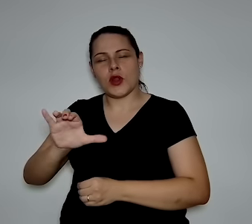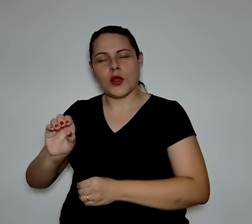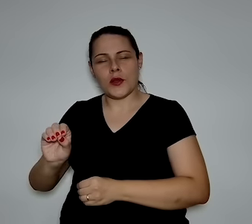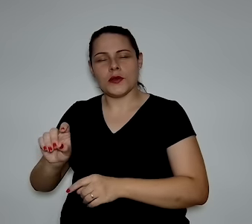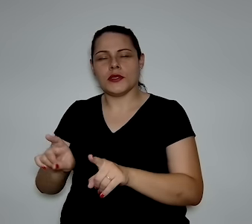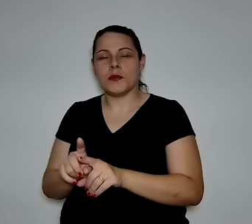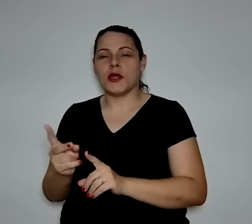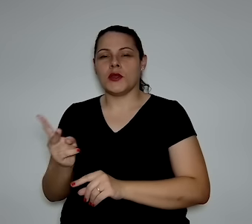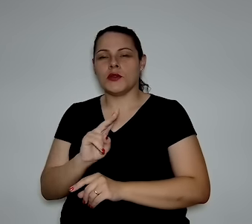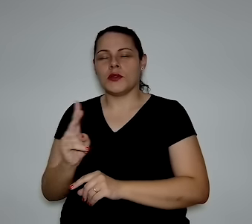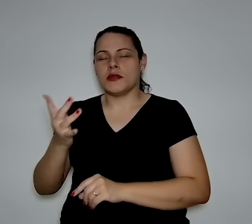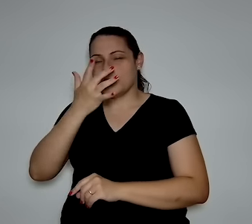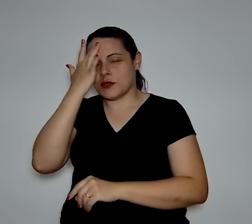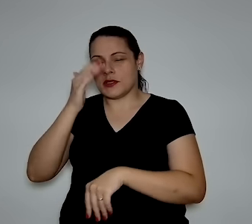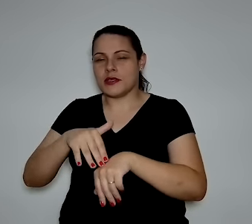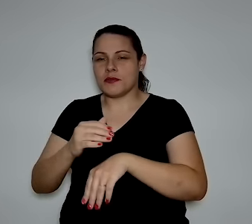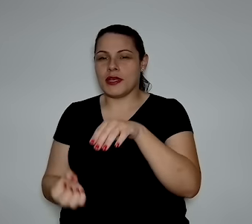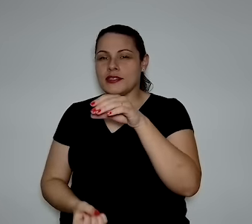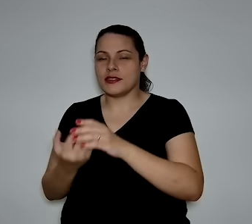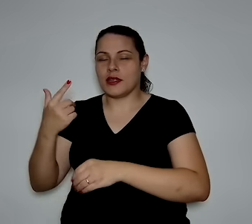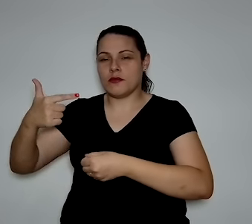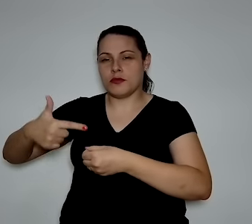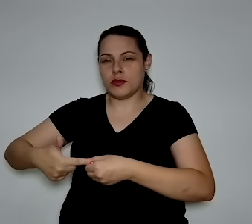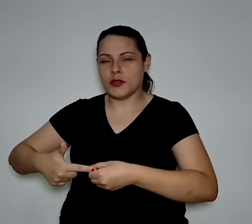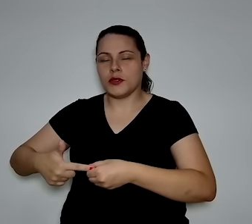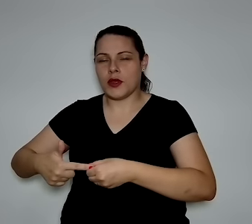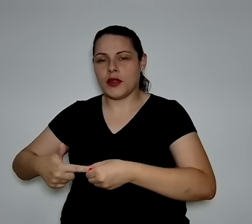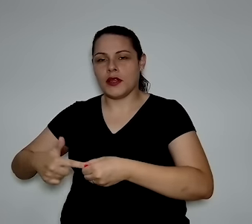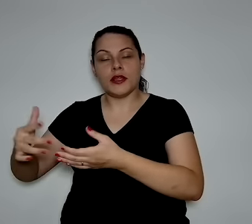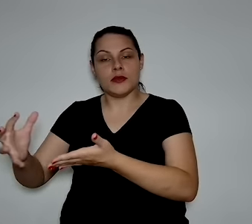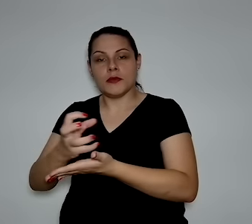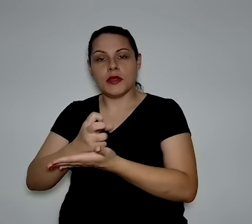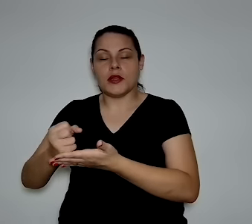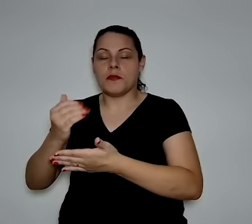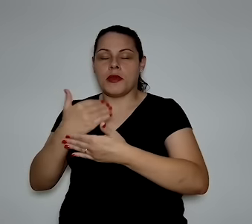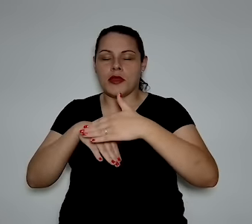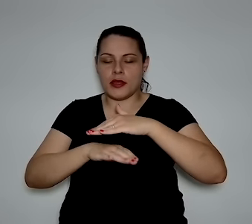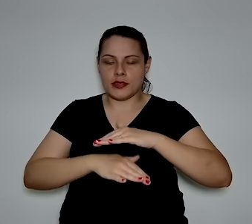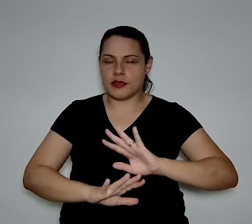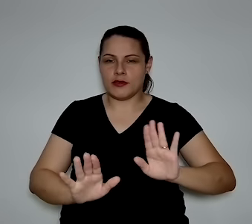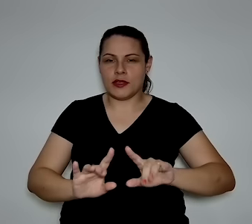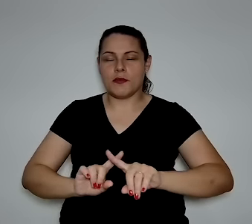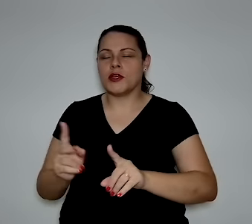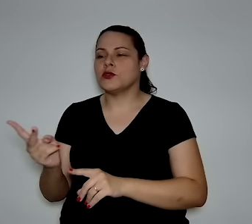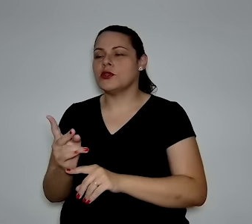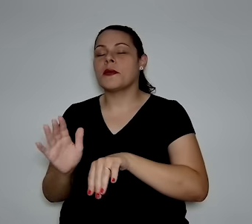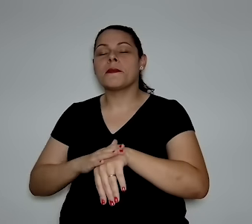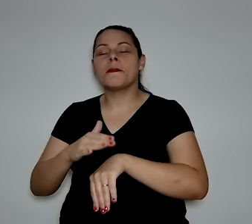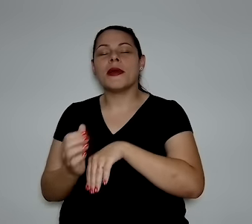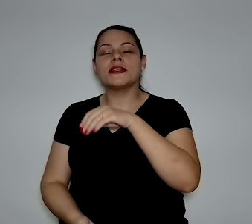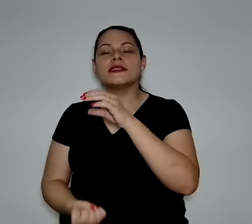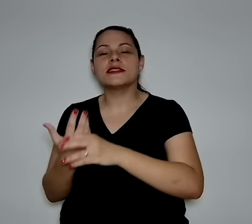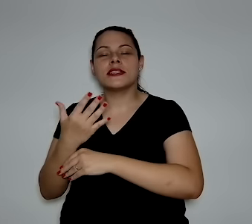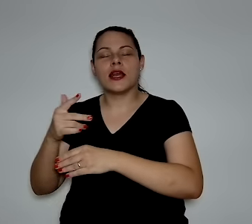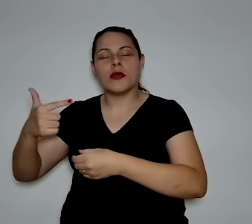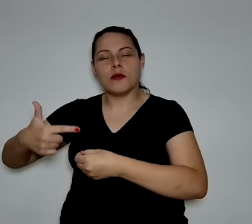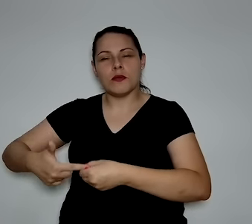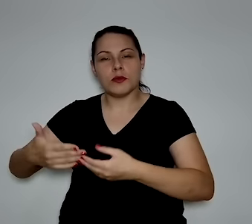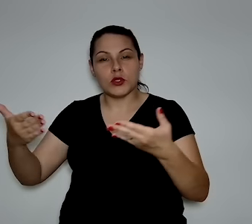os dois maiores produtores de petróleo, não são os detentores das maiores reservas, mas os dois maiores produtores de